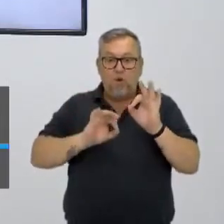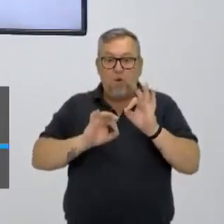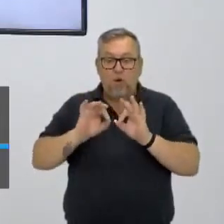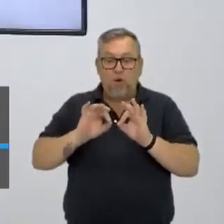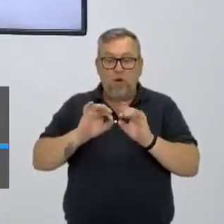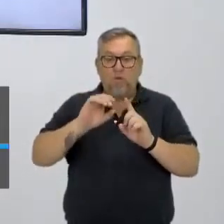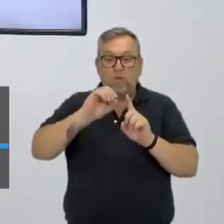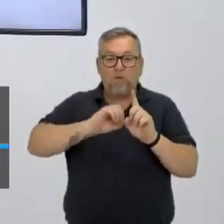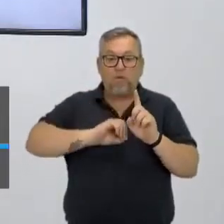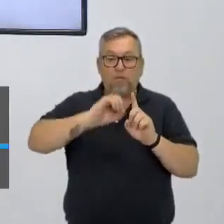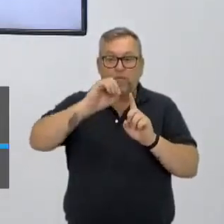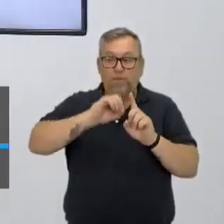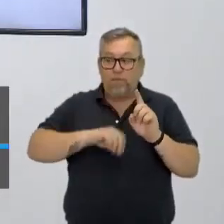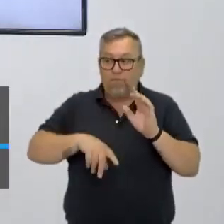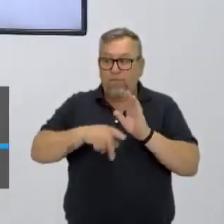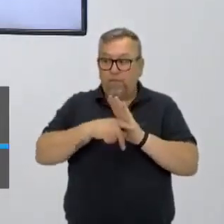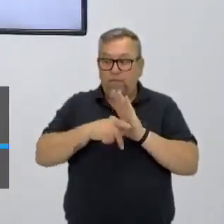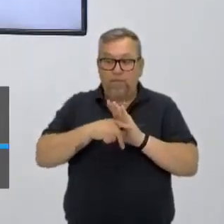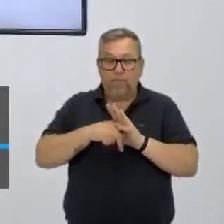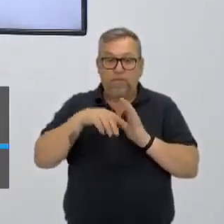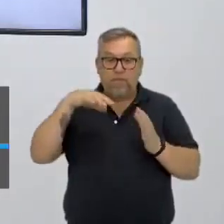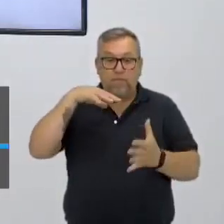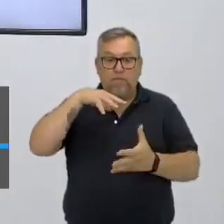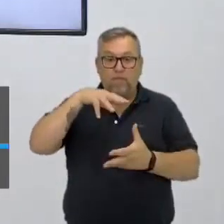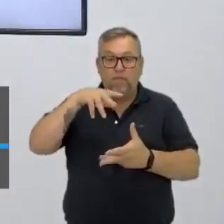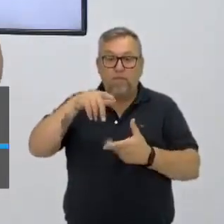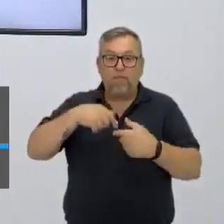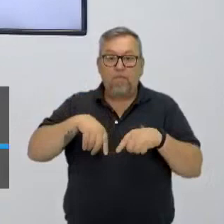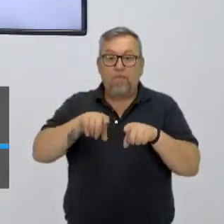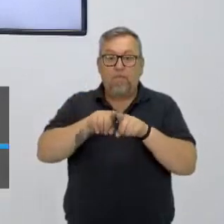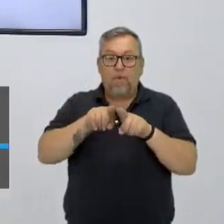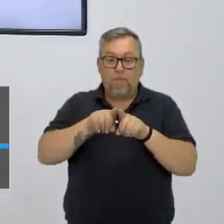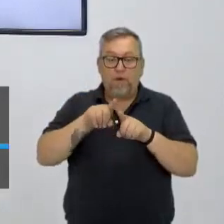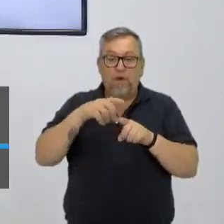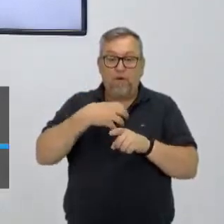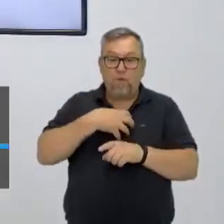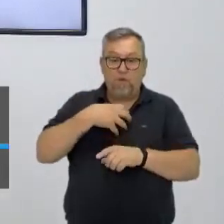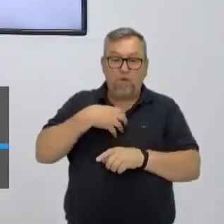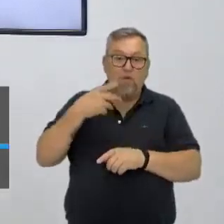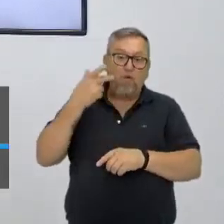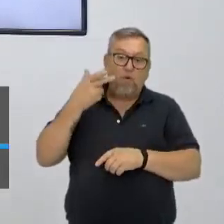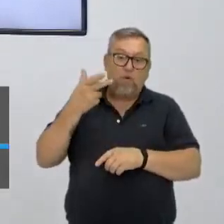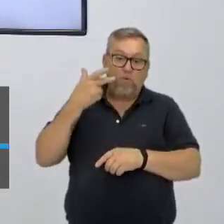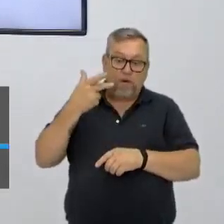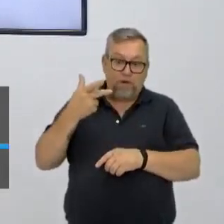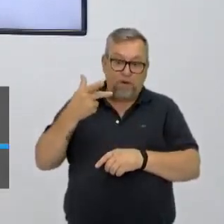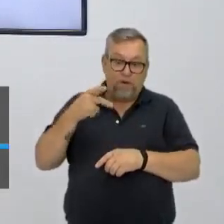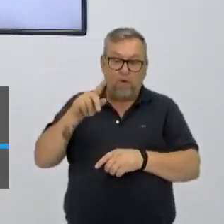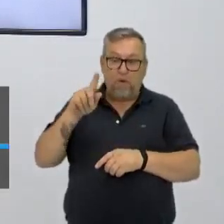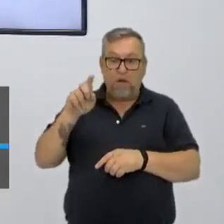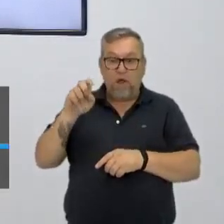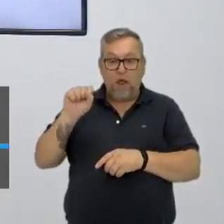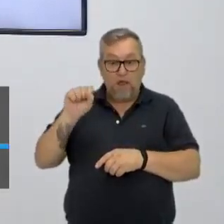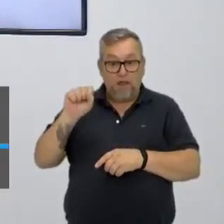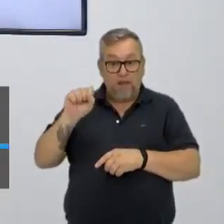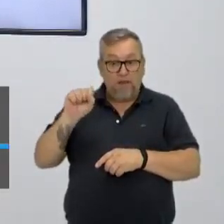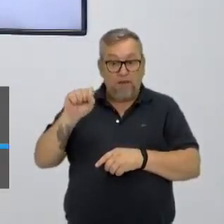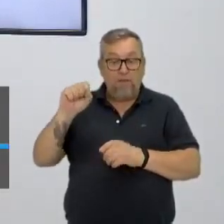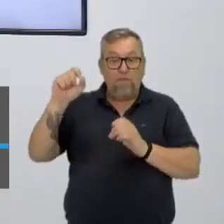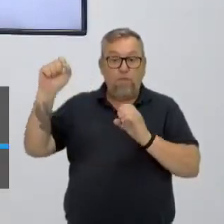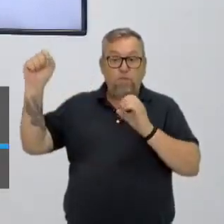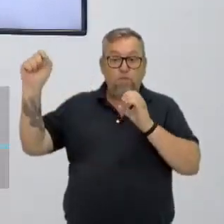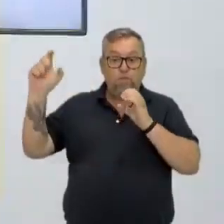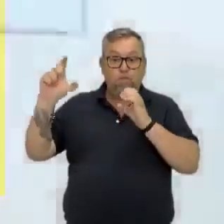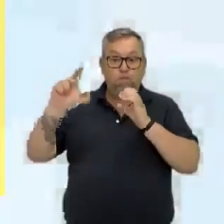temperatura do planeta Terra. De forma que, em condições normais, os gases de efeito estufa,